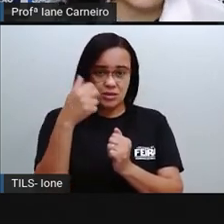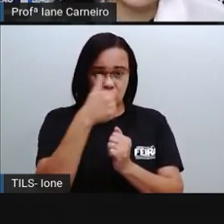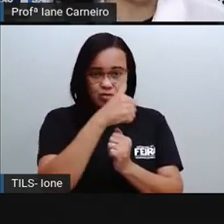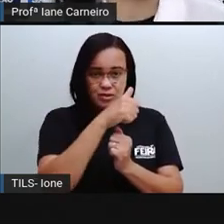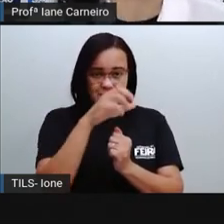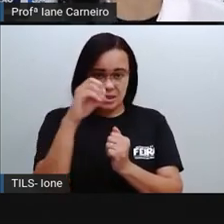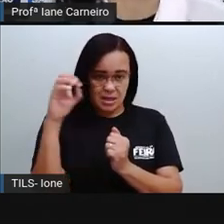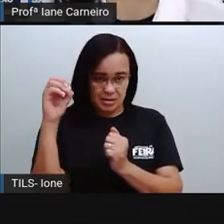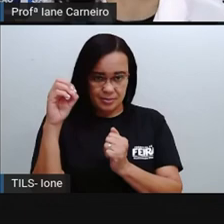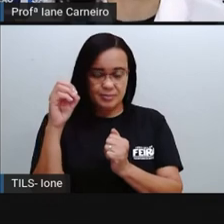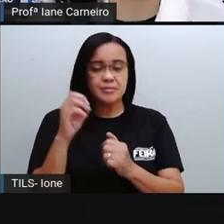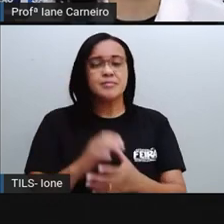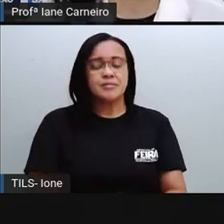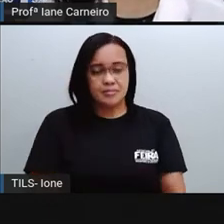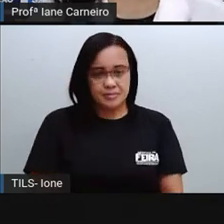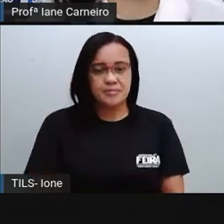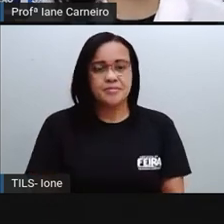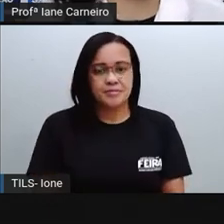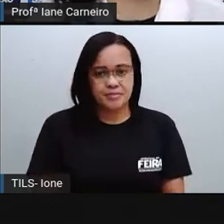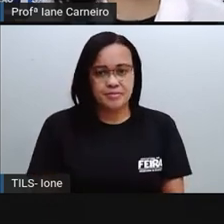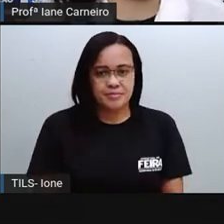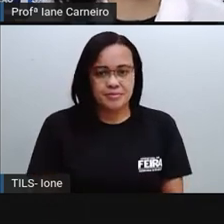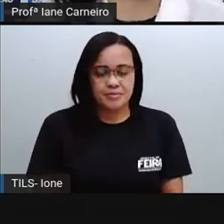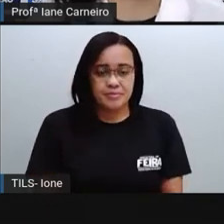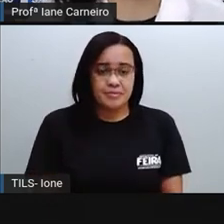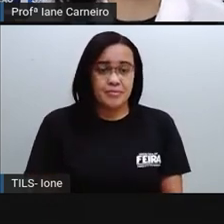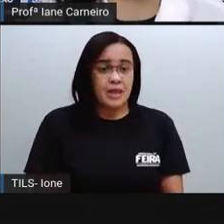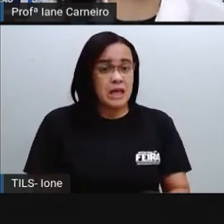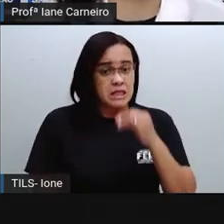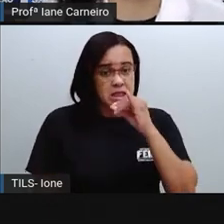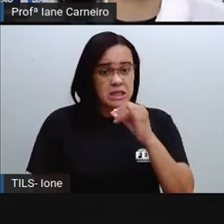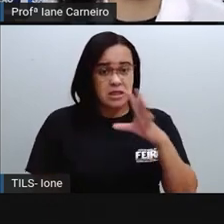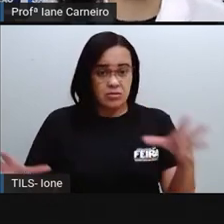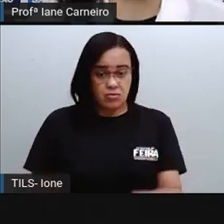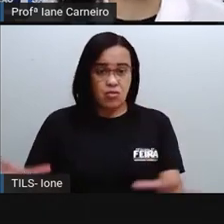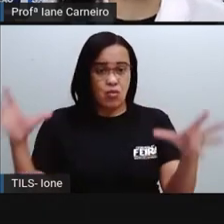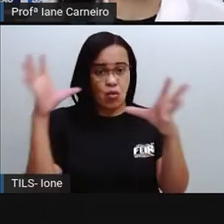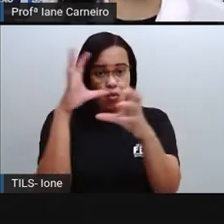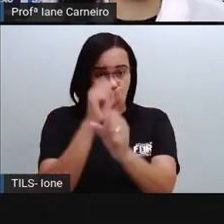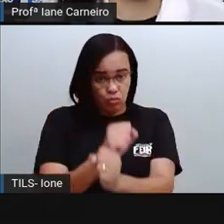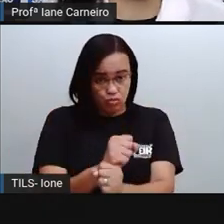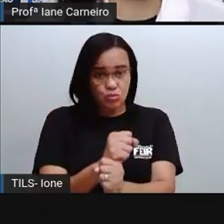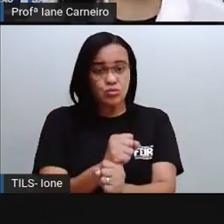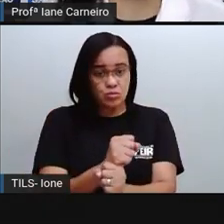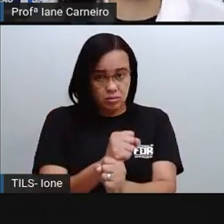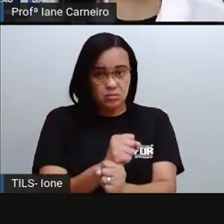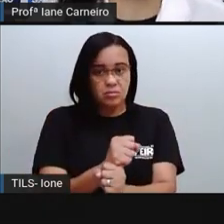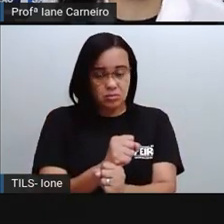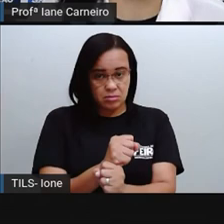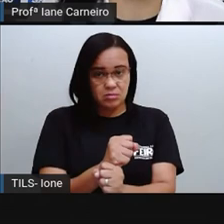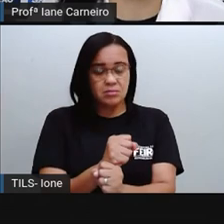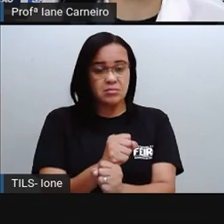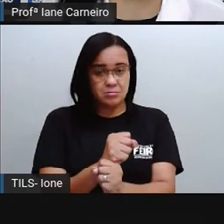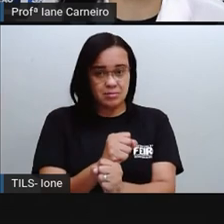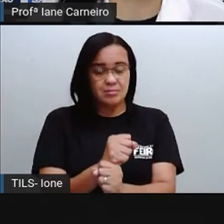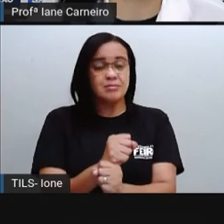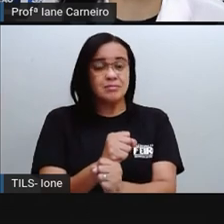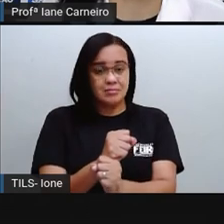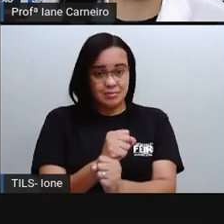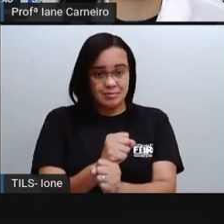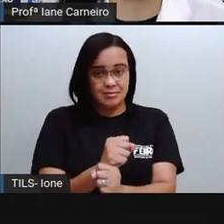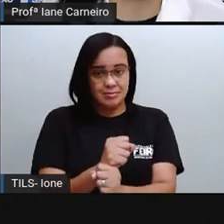Então, tem cinco números 100, né? Então, se eu for contar aqui todos eles, ter, ó, 100, mais 100, 200,